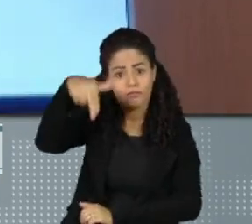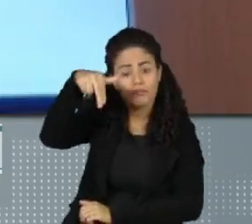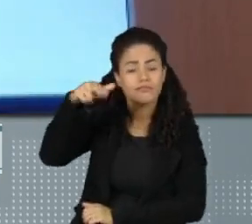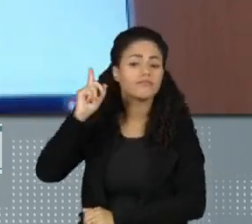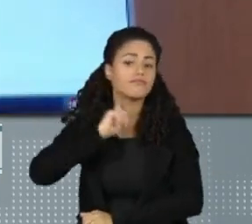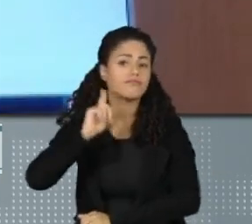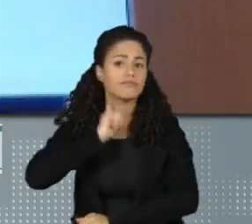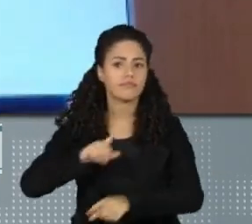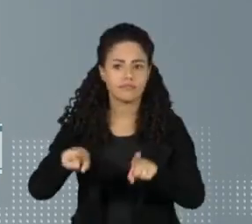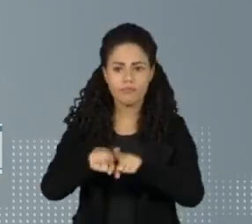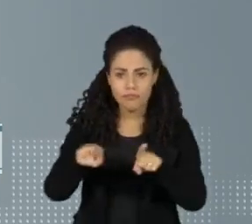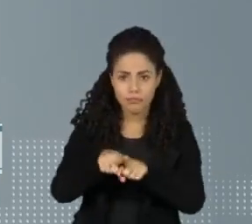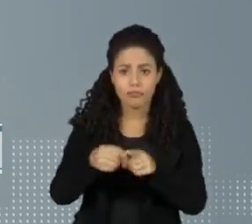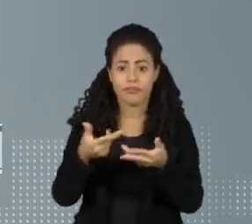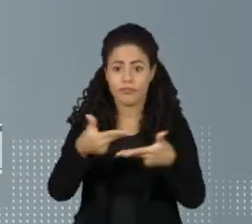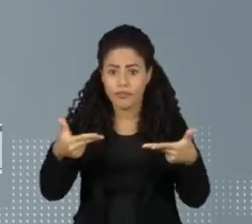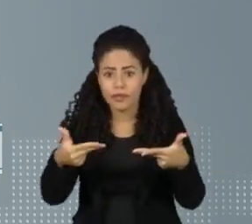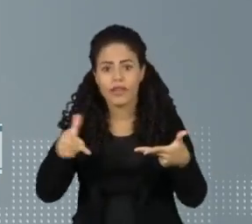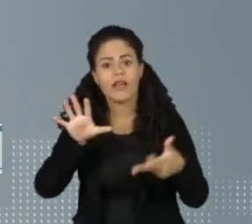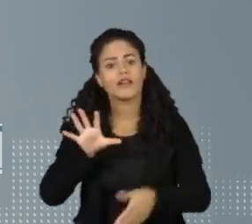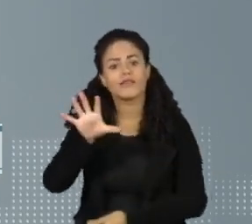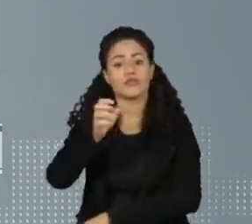pegando também em Espírito Santo, uma parte do Rio de Janeiro. Gerais, Janeiro, chuvas.